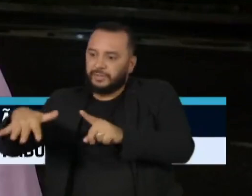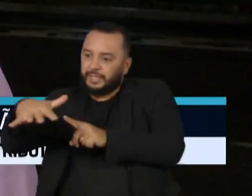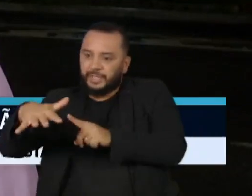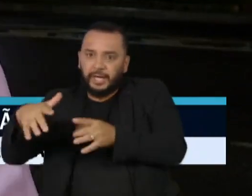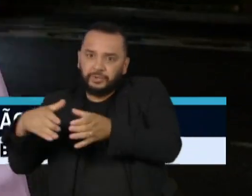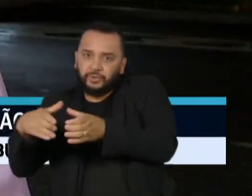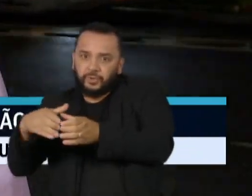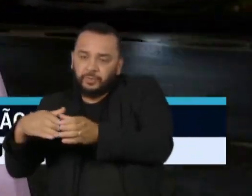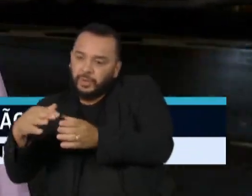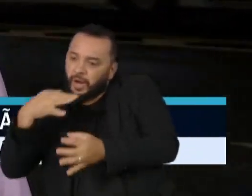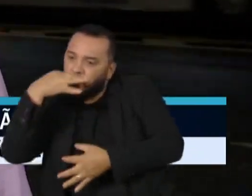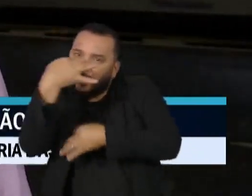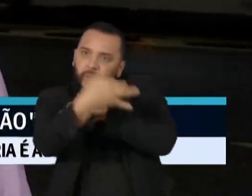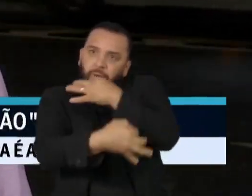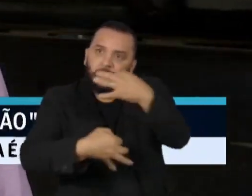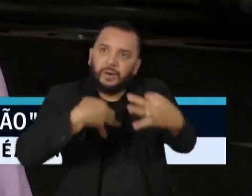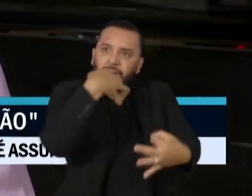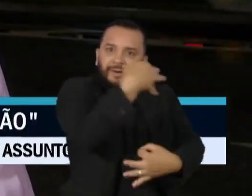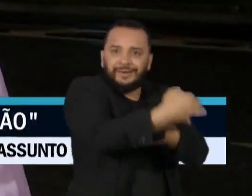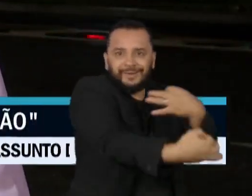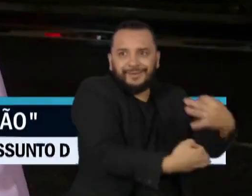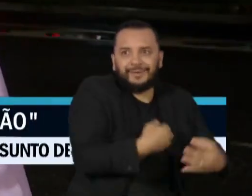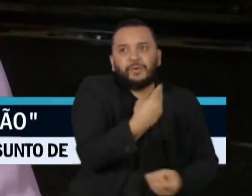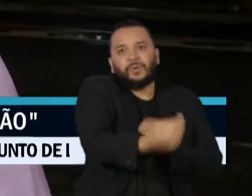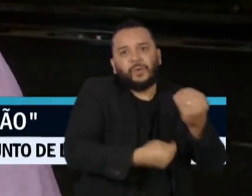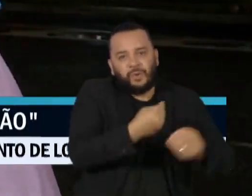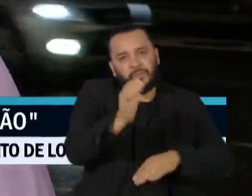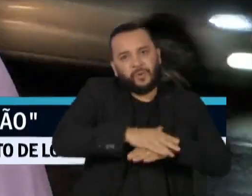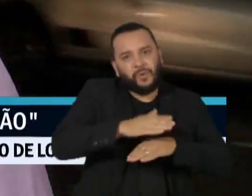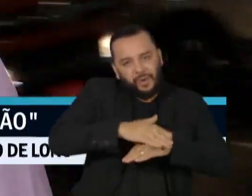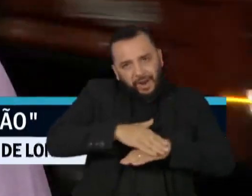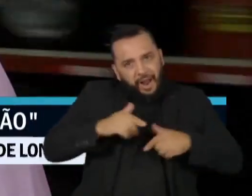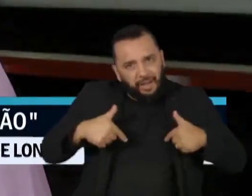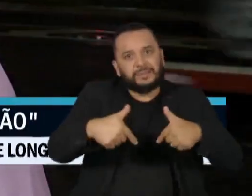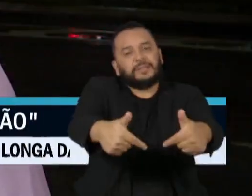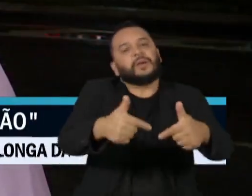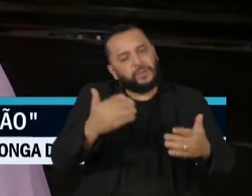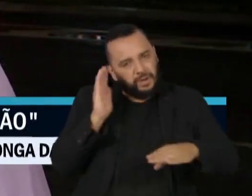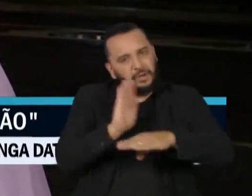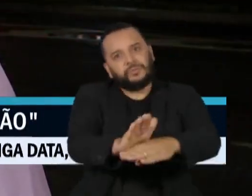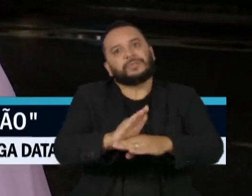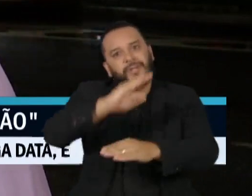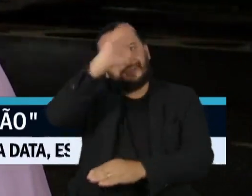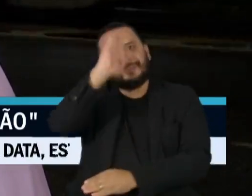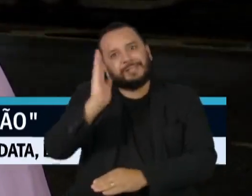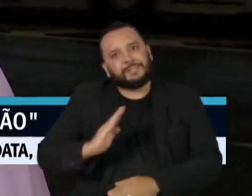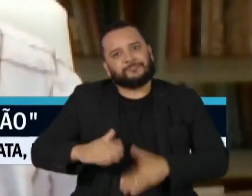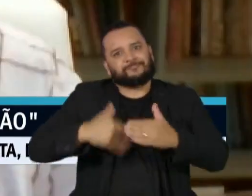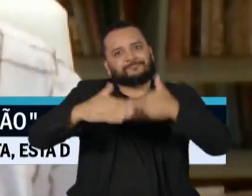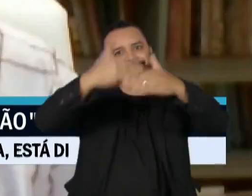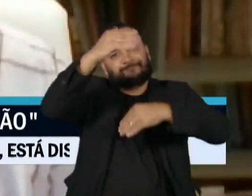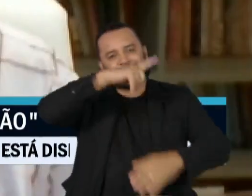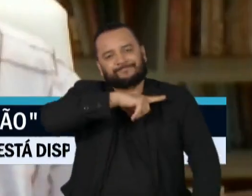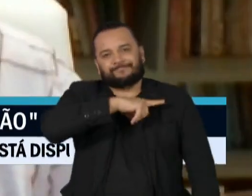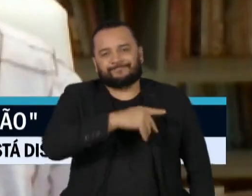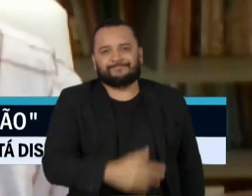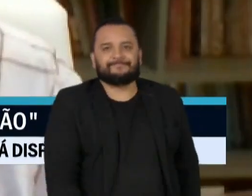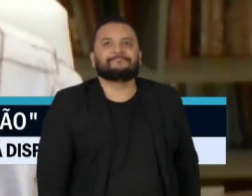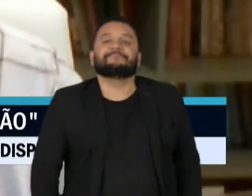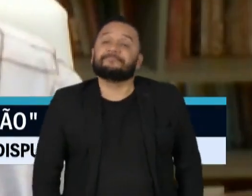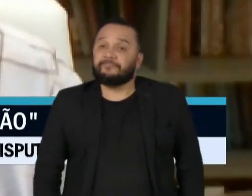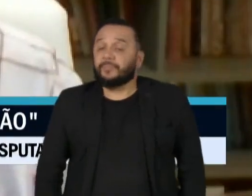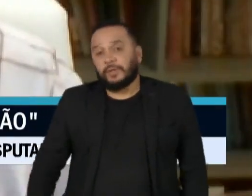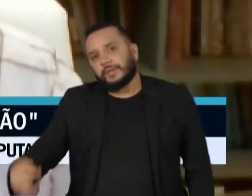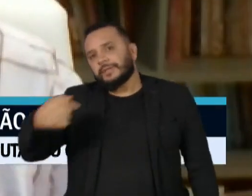representantes com sugestões de medidas que podem ajudar no desenvolvimento do país. Eu entendo que